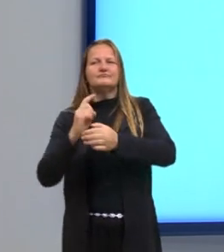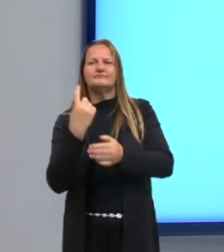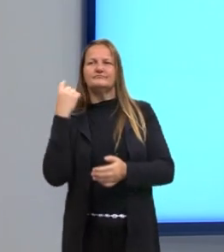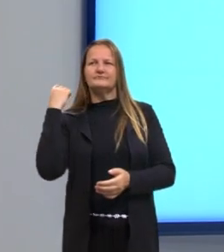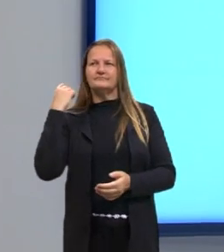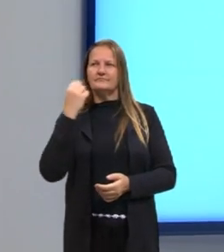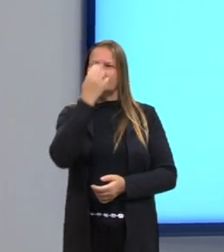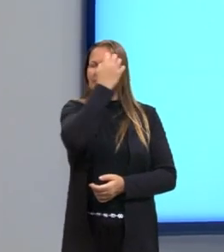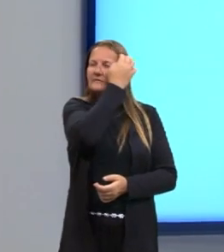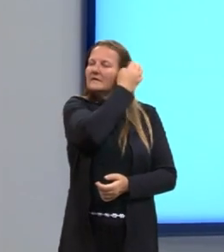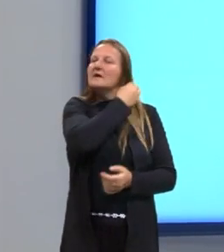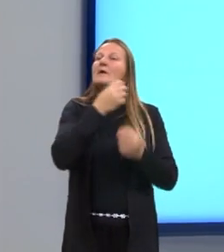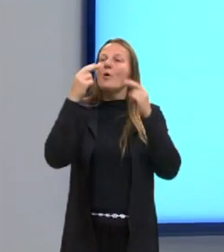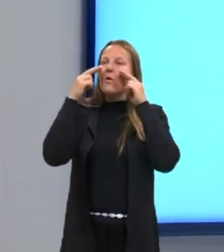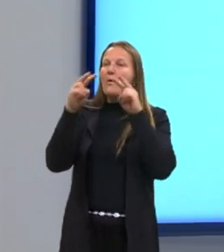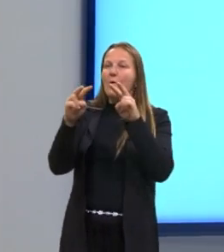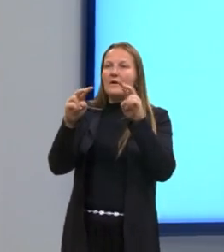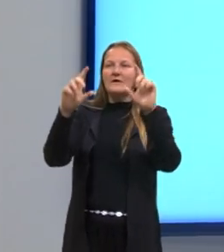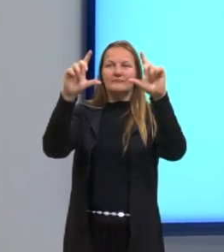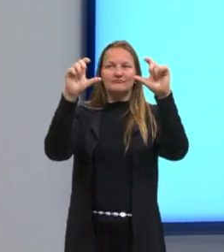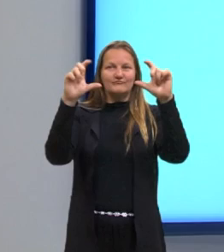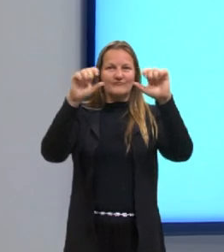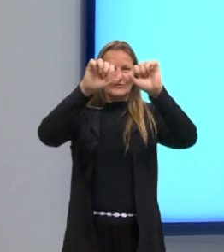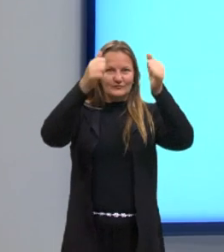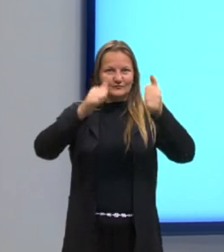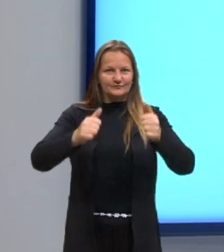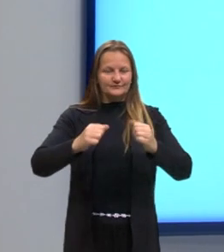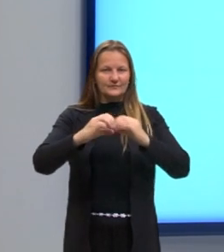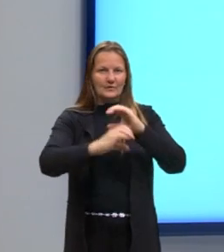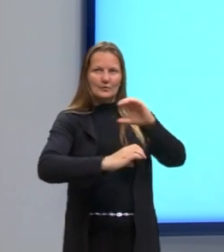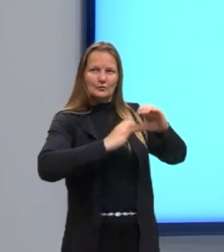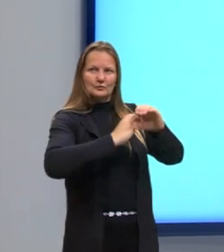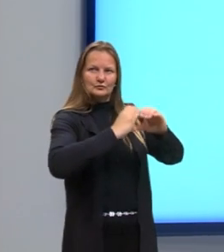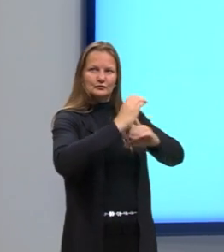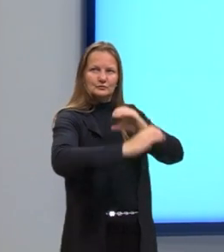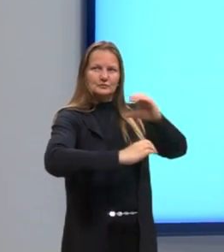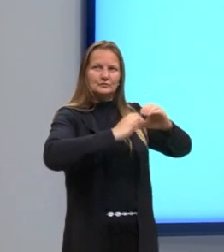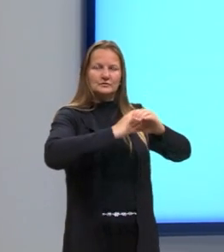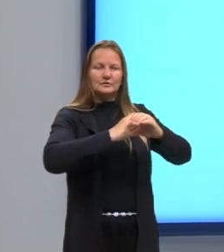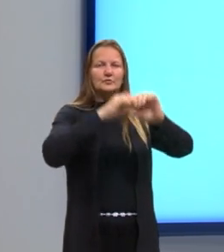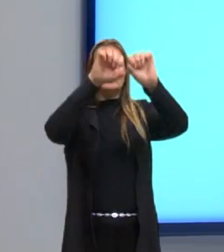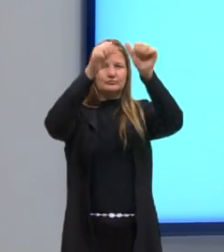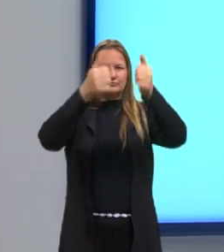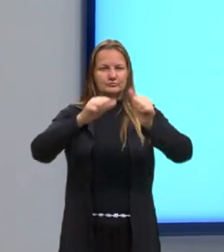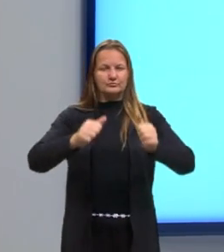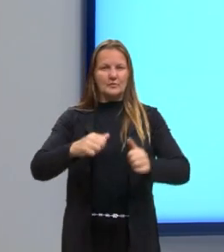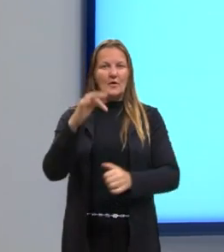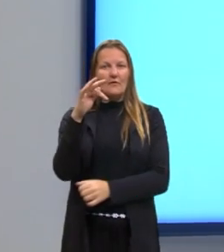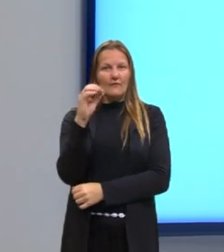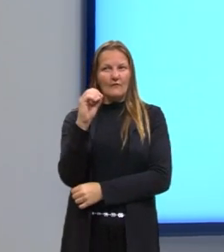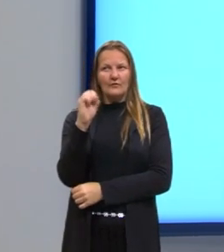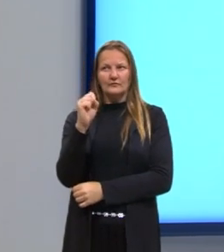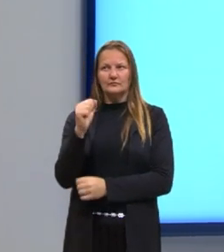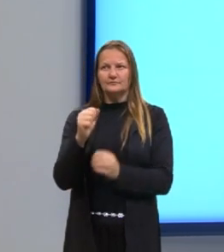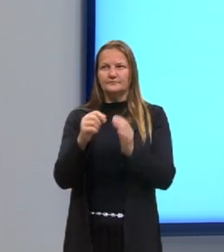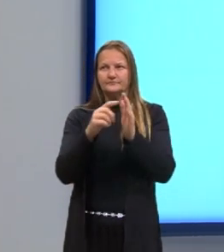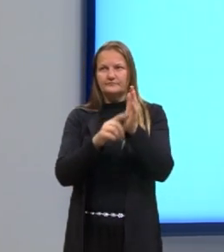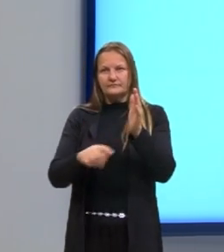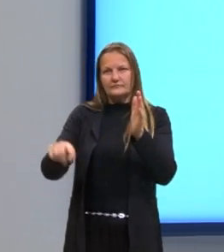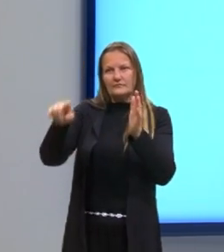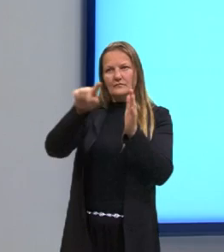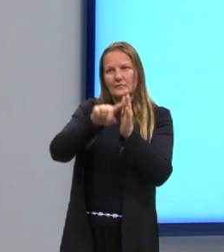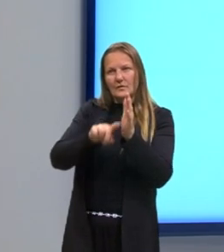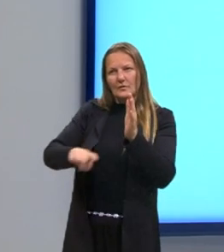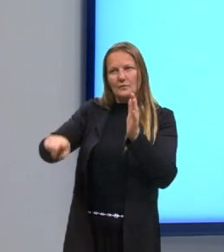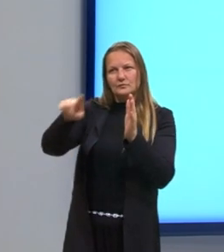Aqui, podemos observar um pouquinho do ciclo do fósforo, né? Nessa imagem. Aqui, então, o fósforo, ele está em